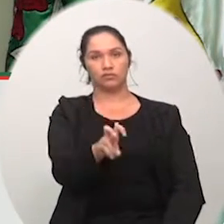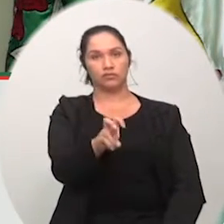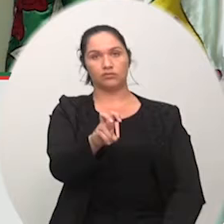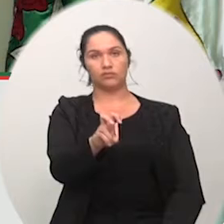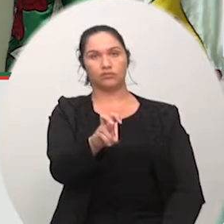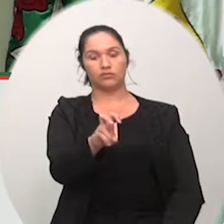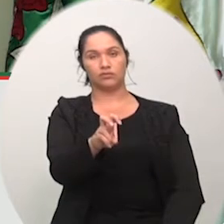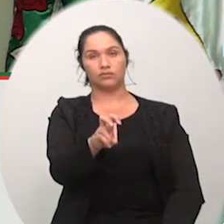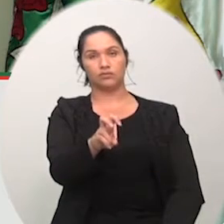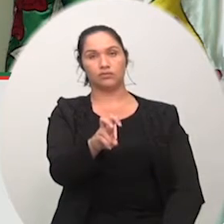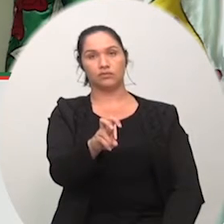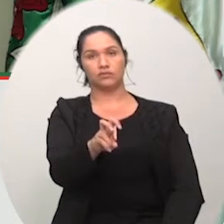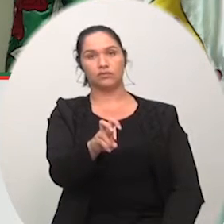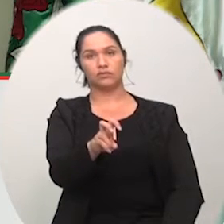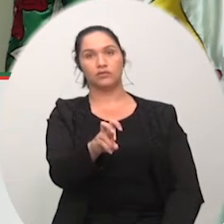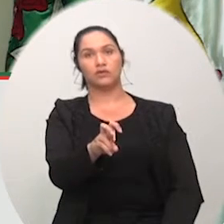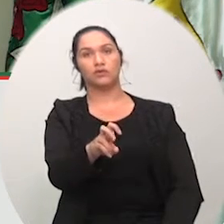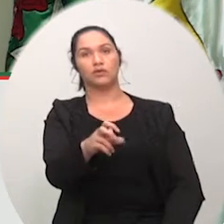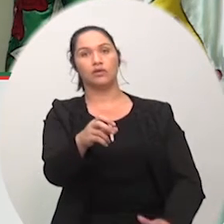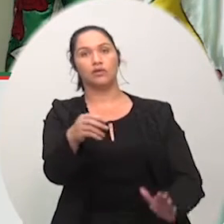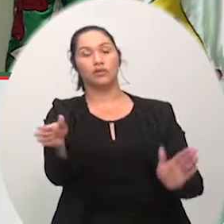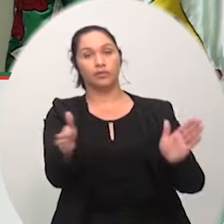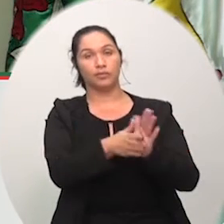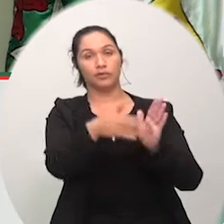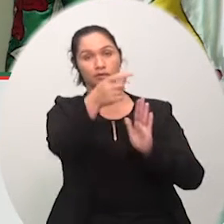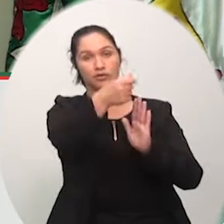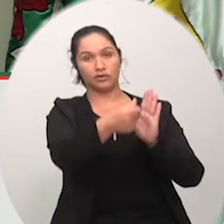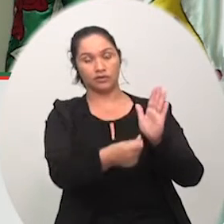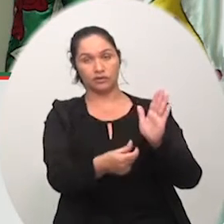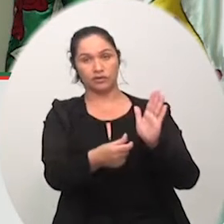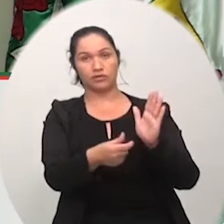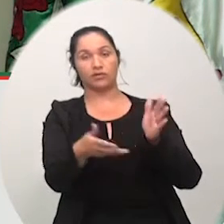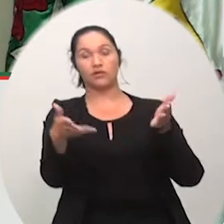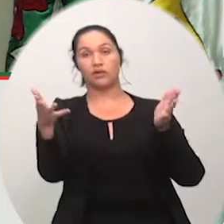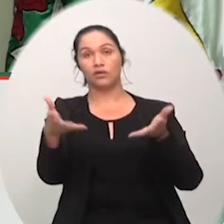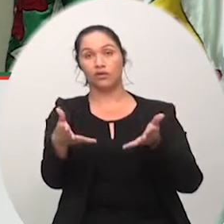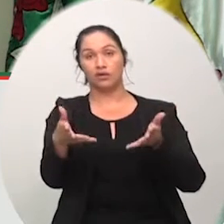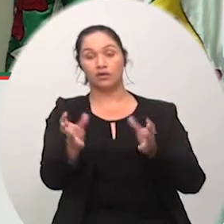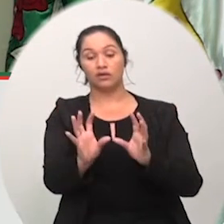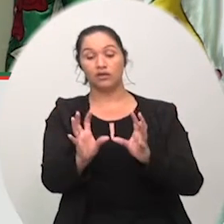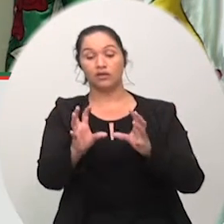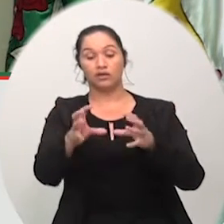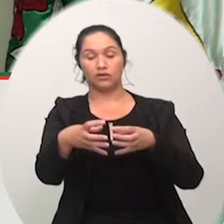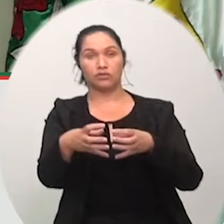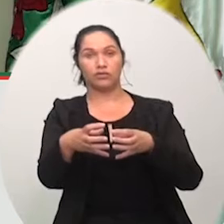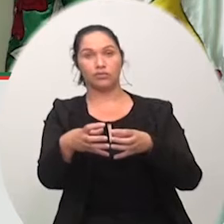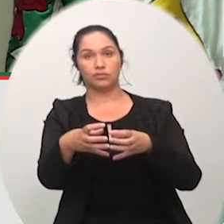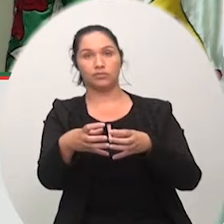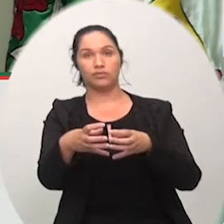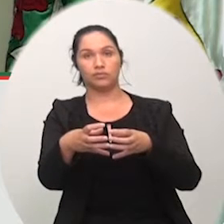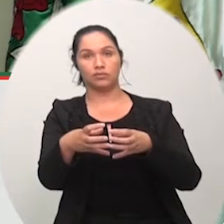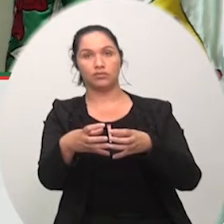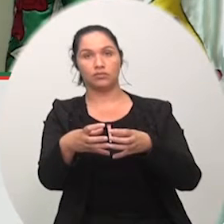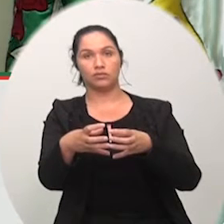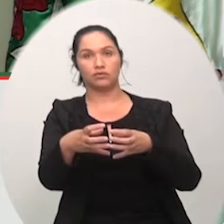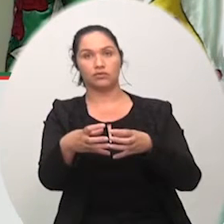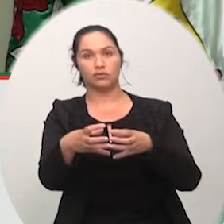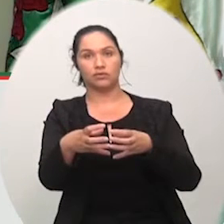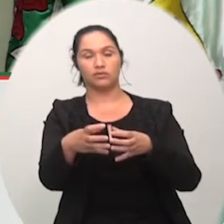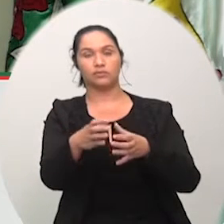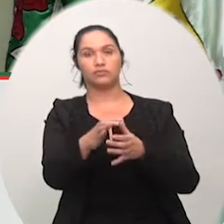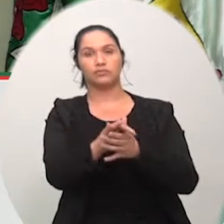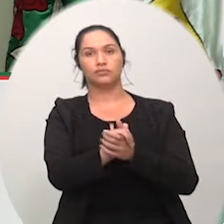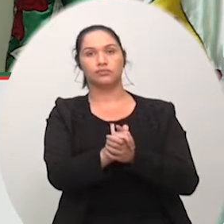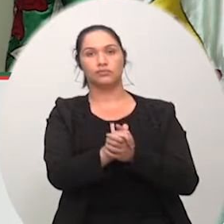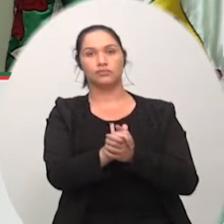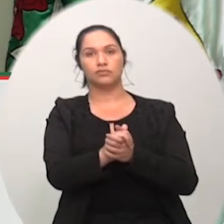exercício de 2019 está com a comissão de fiscalização os vereadores interessados em fazer emenda tem o prazo do dia 26 de outubro até o